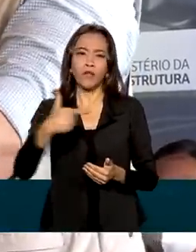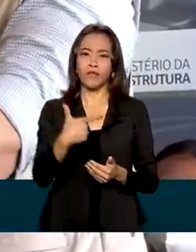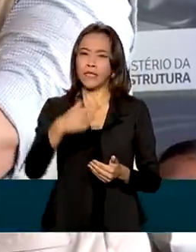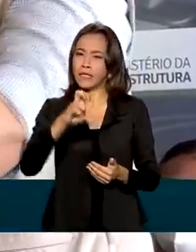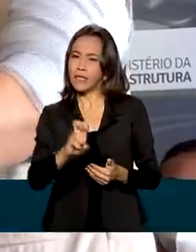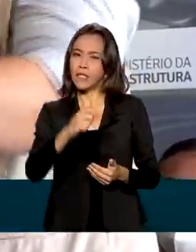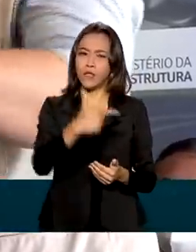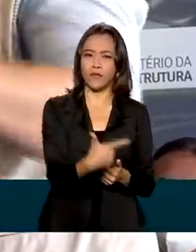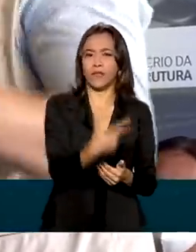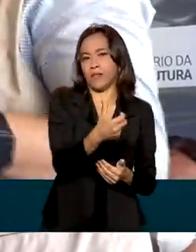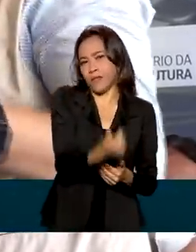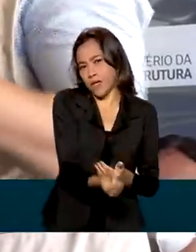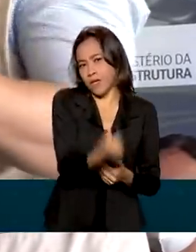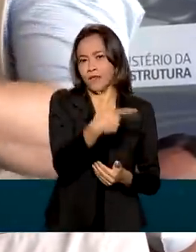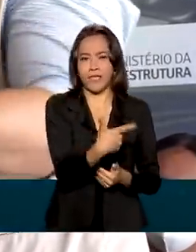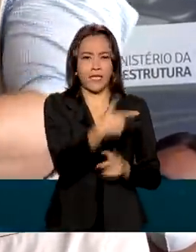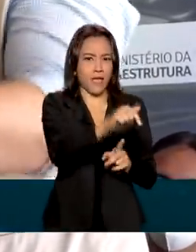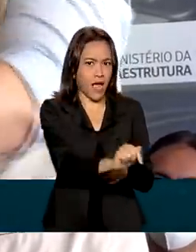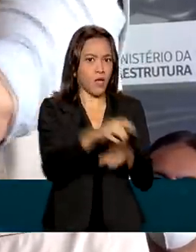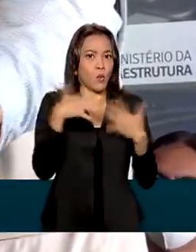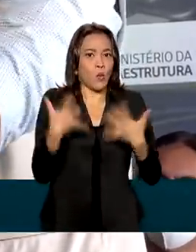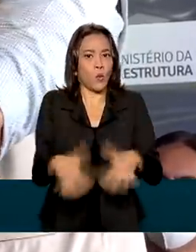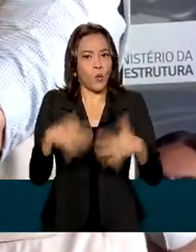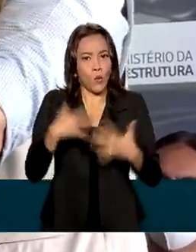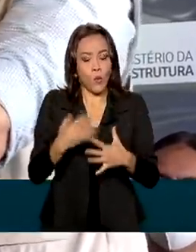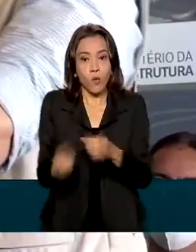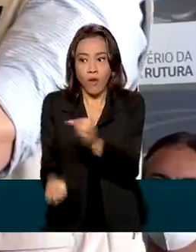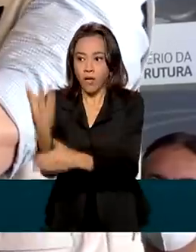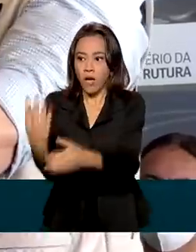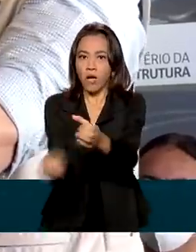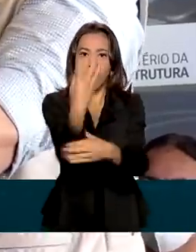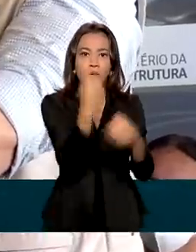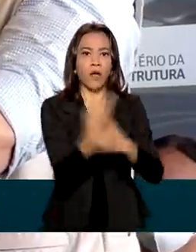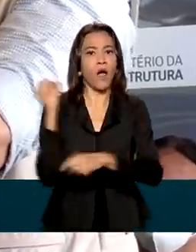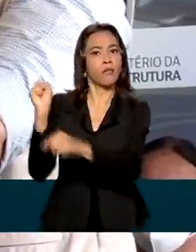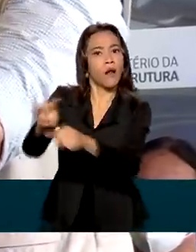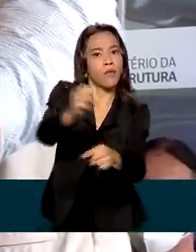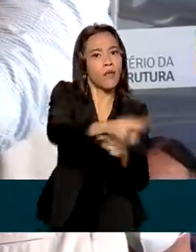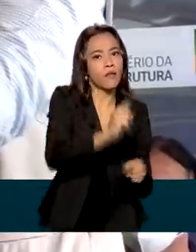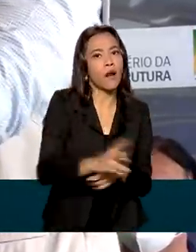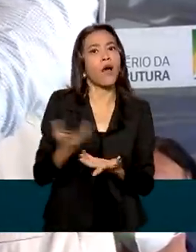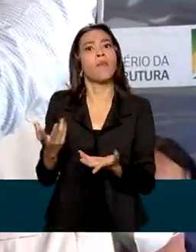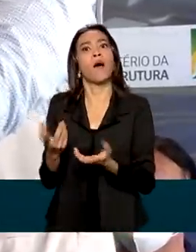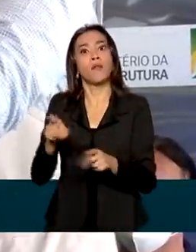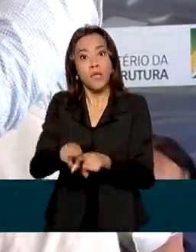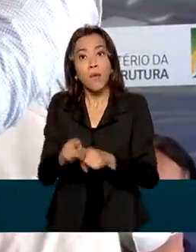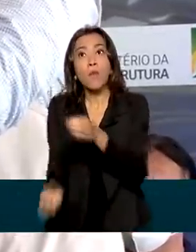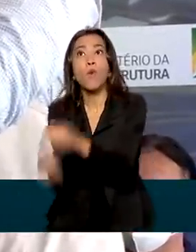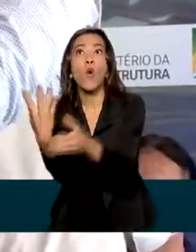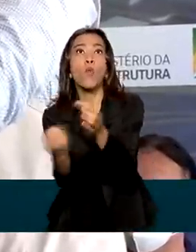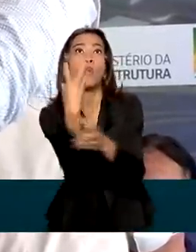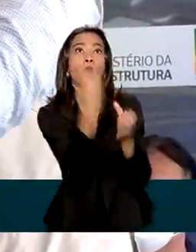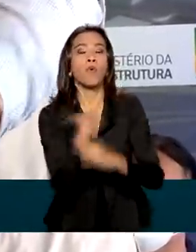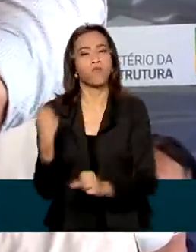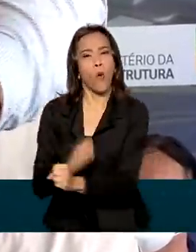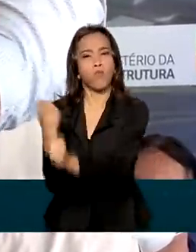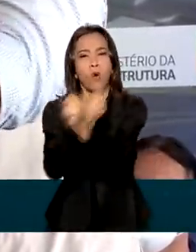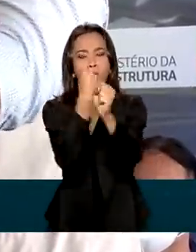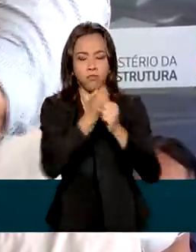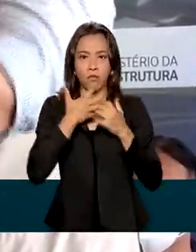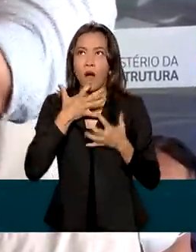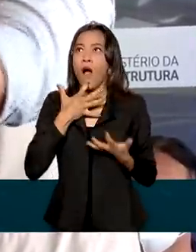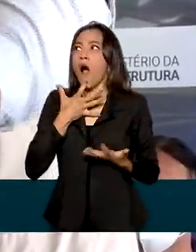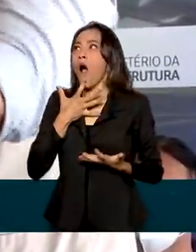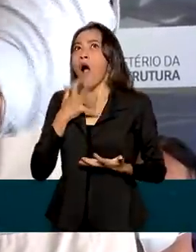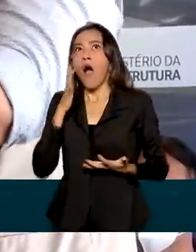27, a quantidade de empregos que serão criados, a quantidade de obra que será realizada, a gente vai ficar impressionado. O Brasil